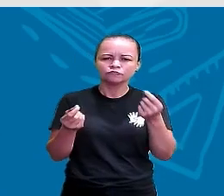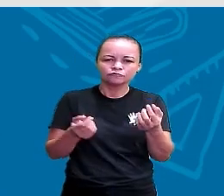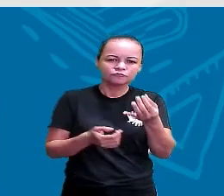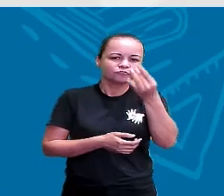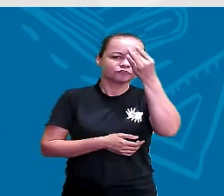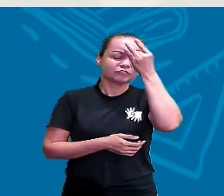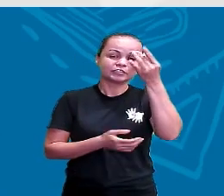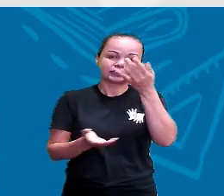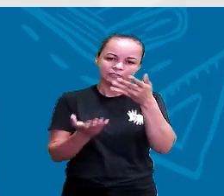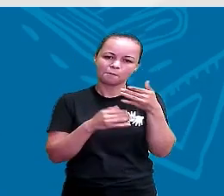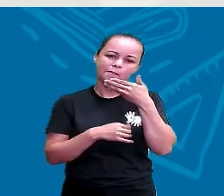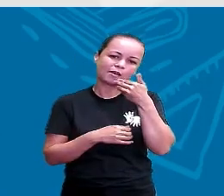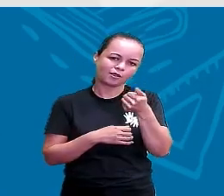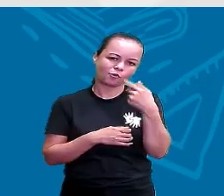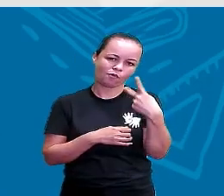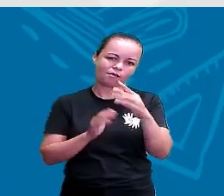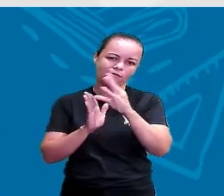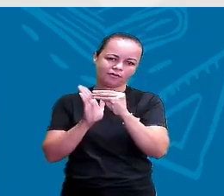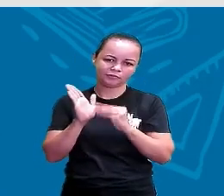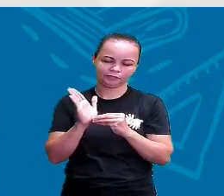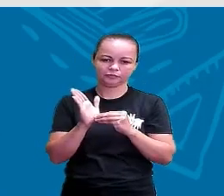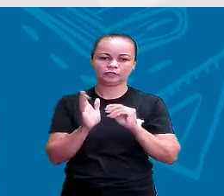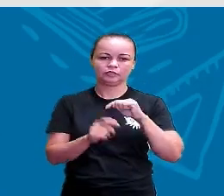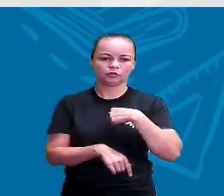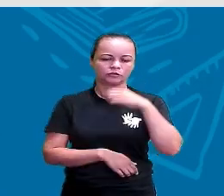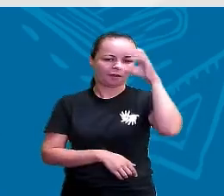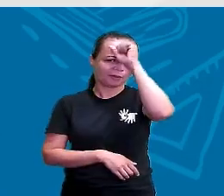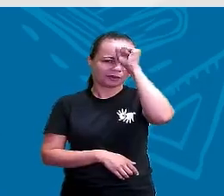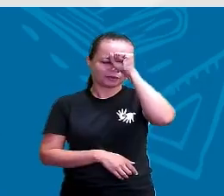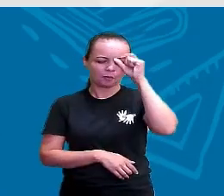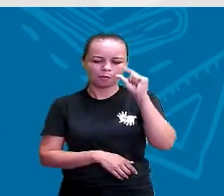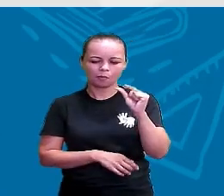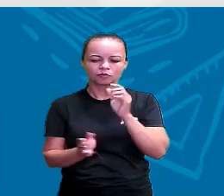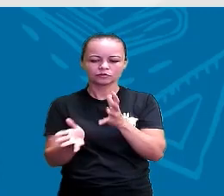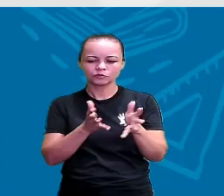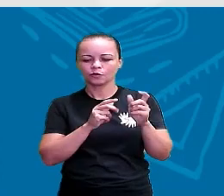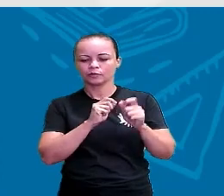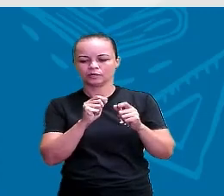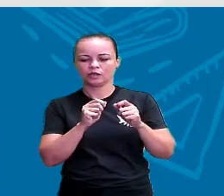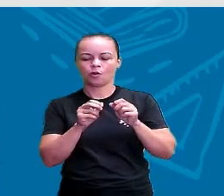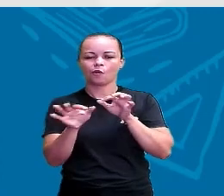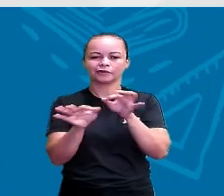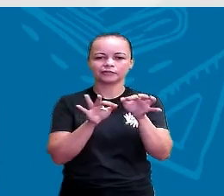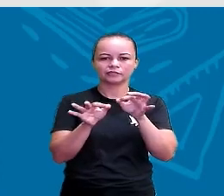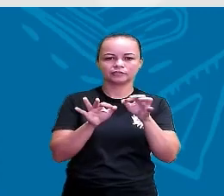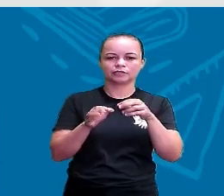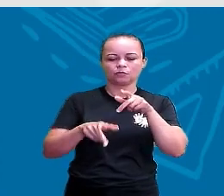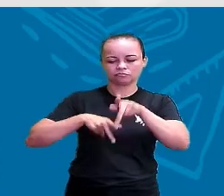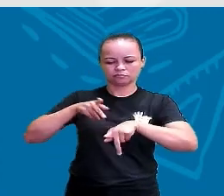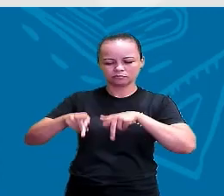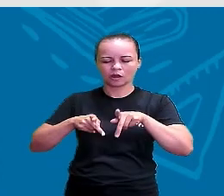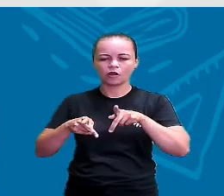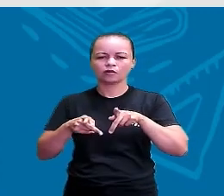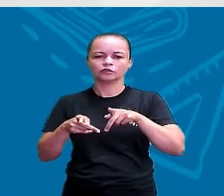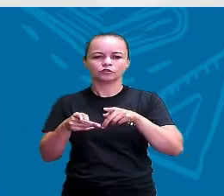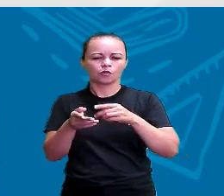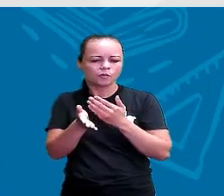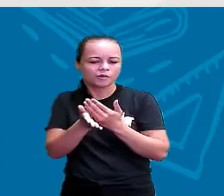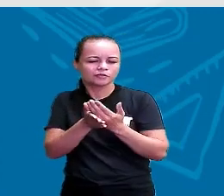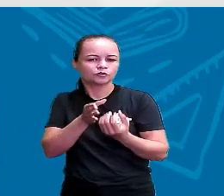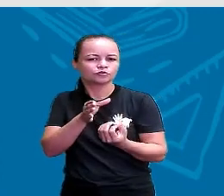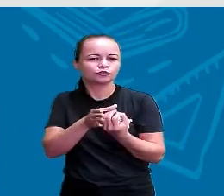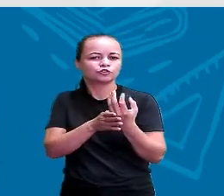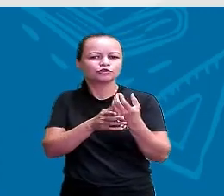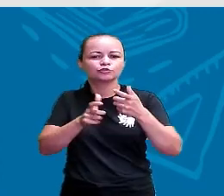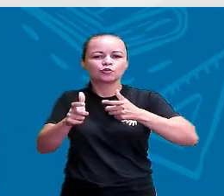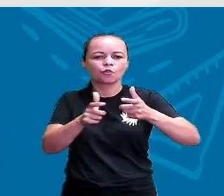A gente trabalhou, a gente aprendeu um pouco sobre como foi a formação dos povos, né? De onde vieram os primeiros povos? Como é que